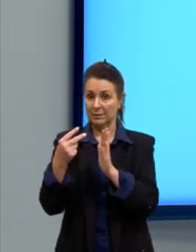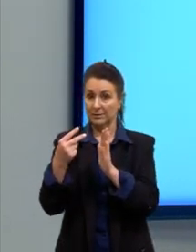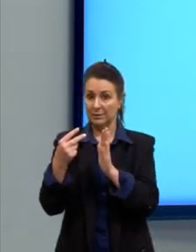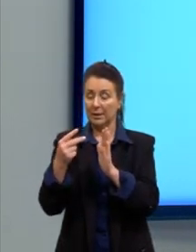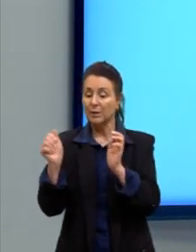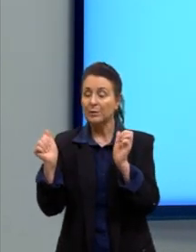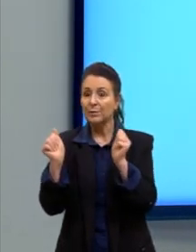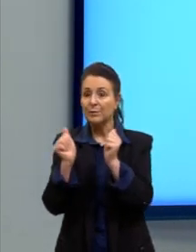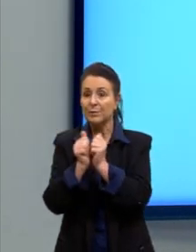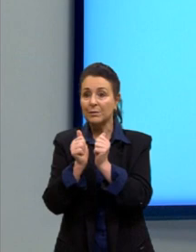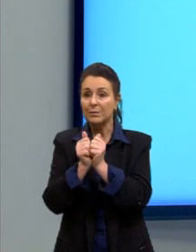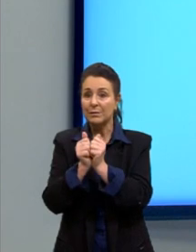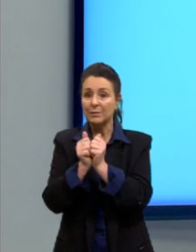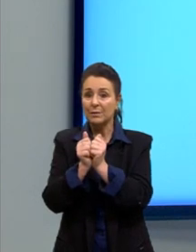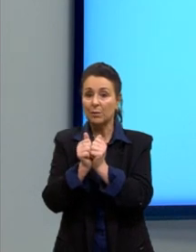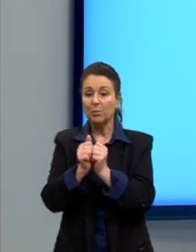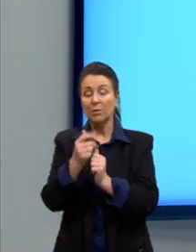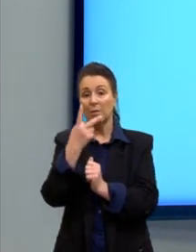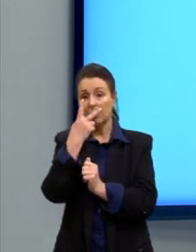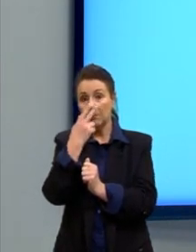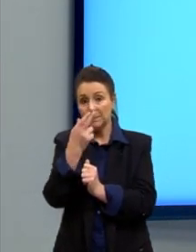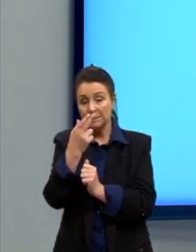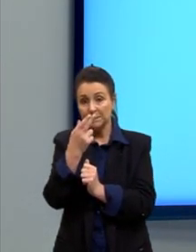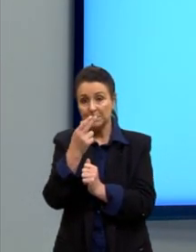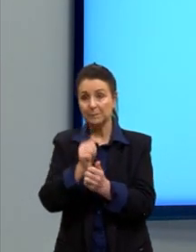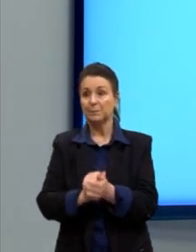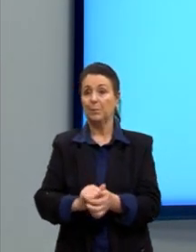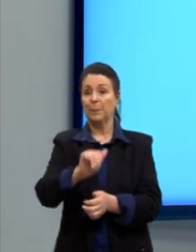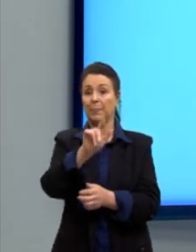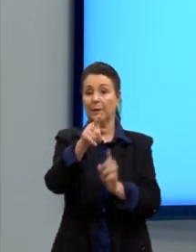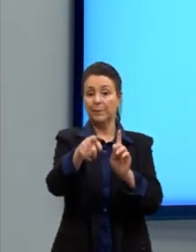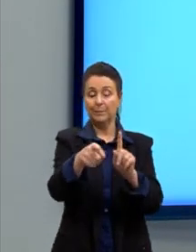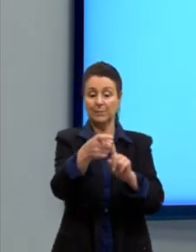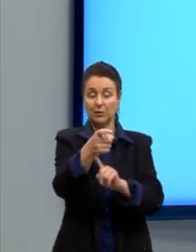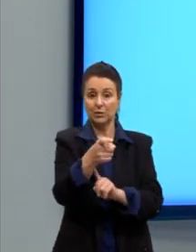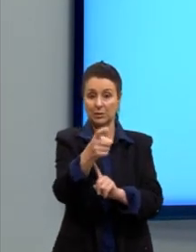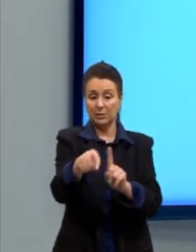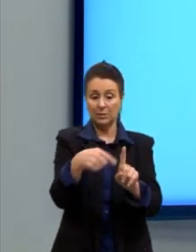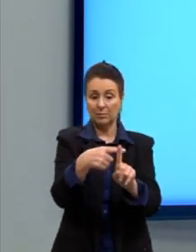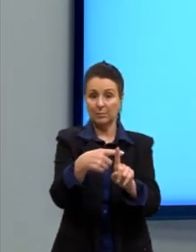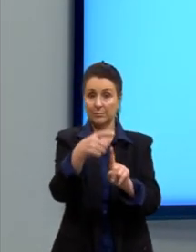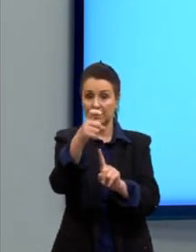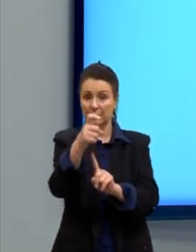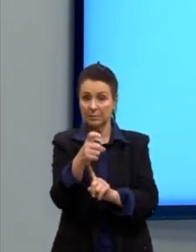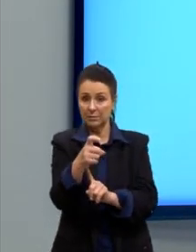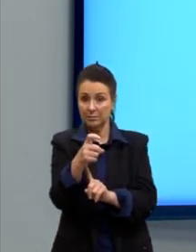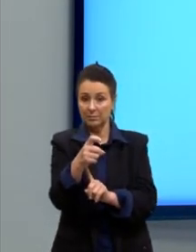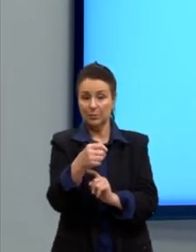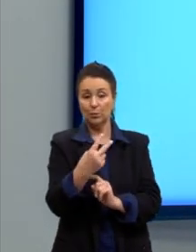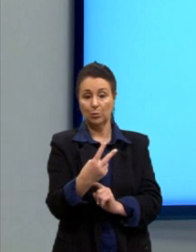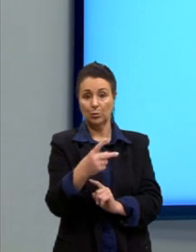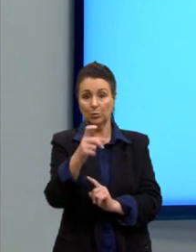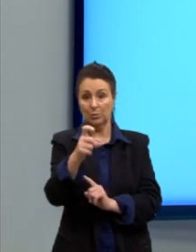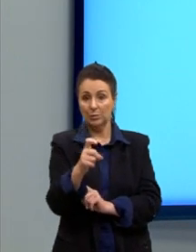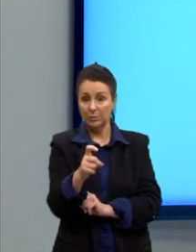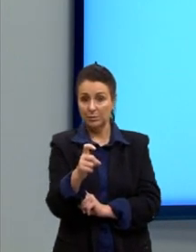juntar os termos semelhantes. Então, X mais X resulta em 2X.